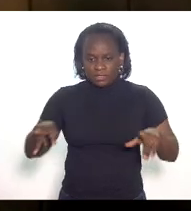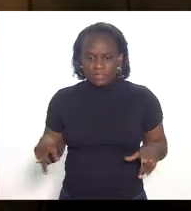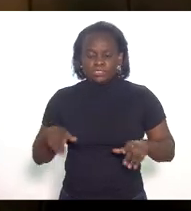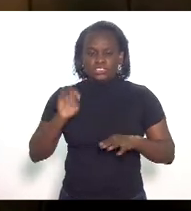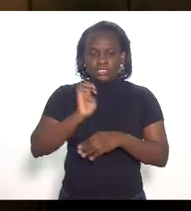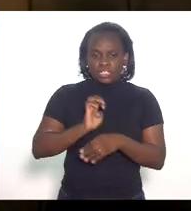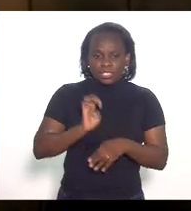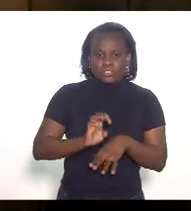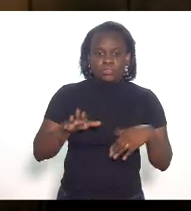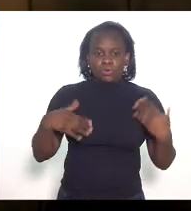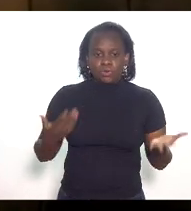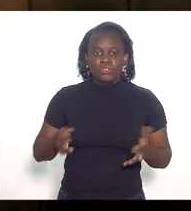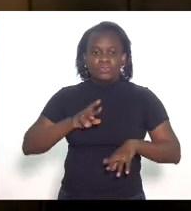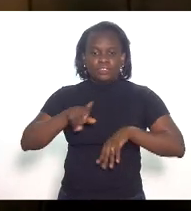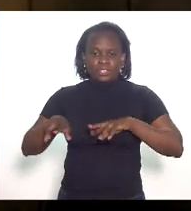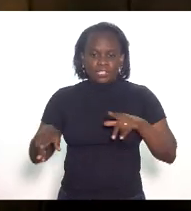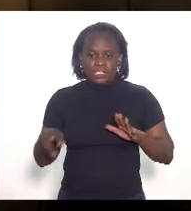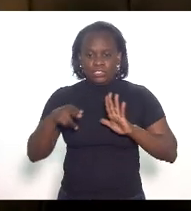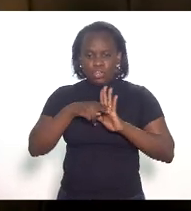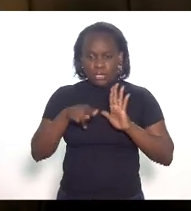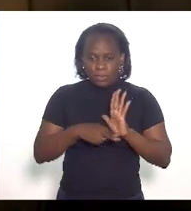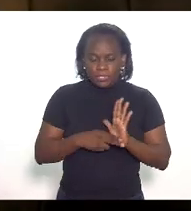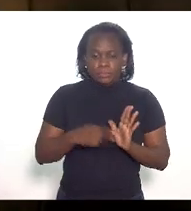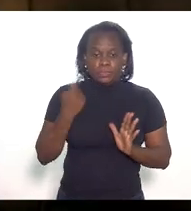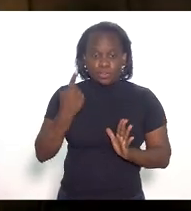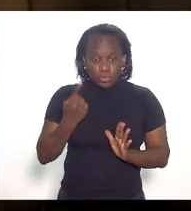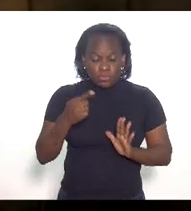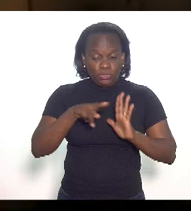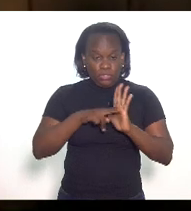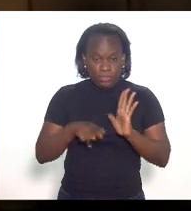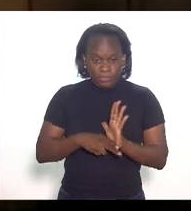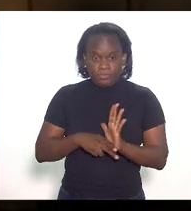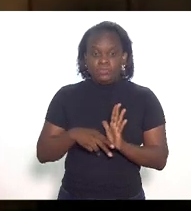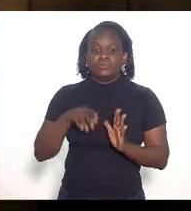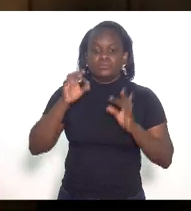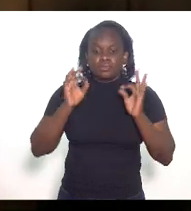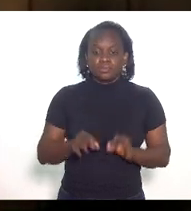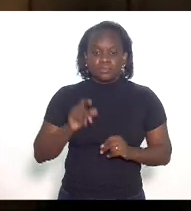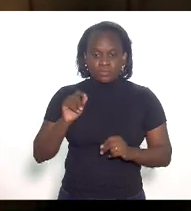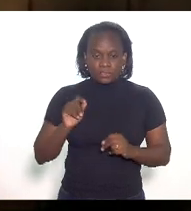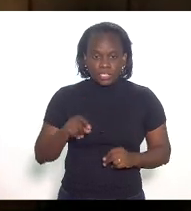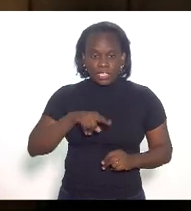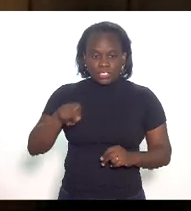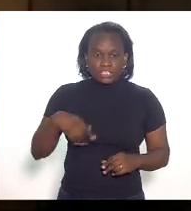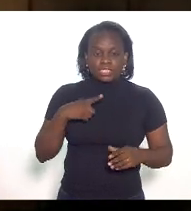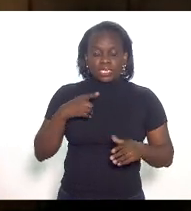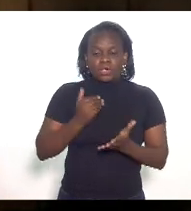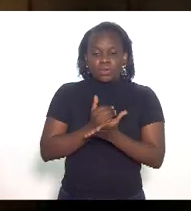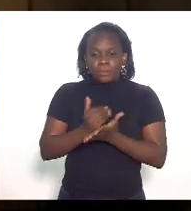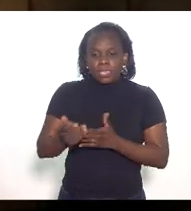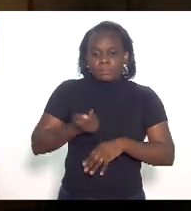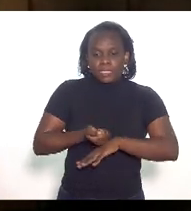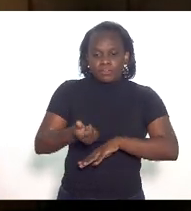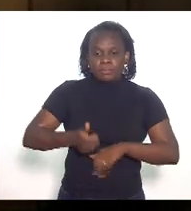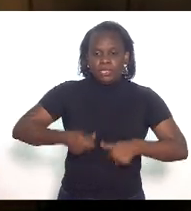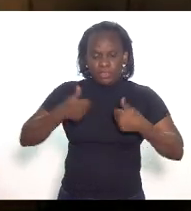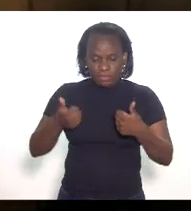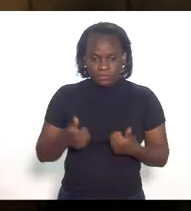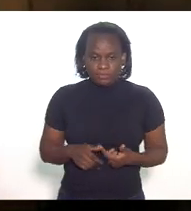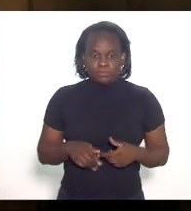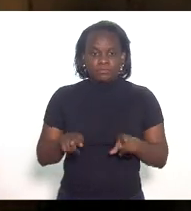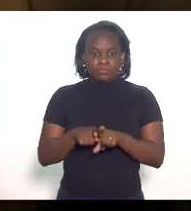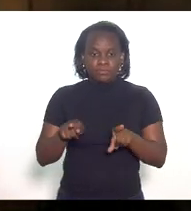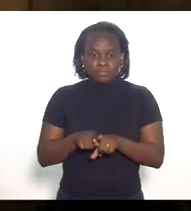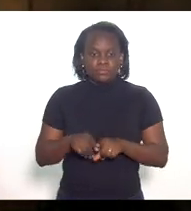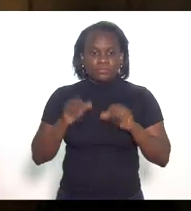estados ou de diferentes normas para uma única norma é justamente da gente dar origem a um benefício melhor e